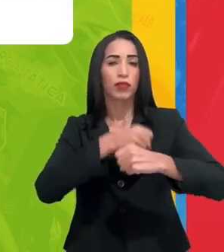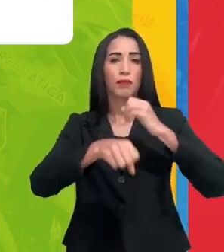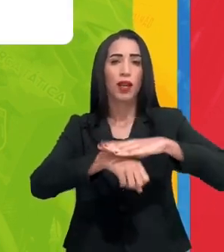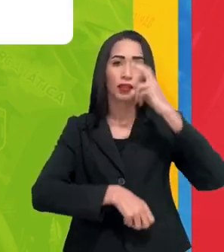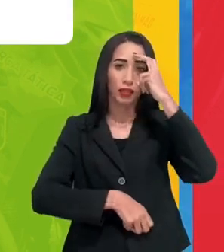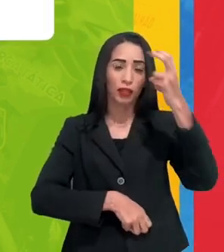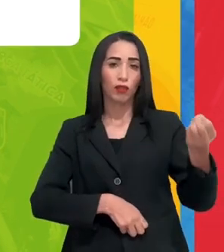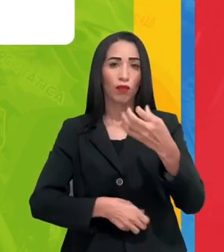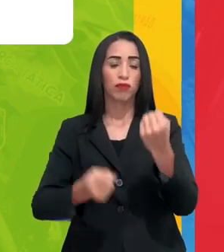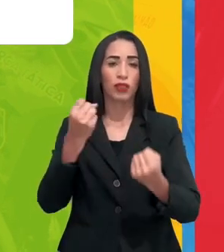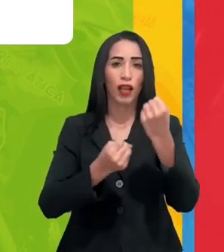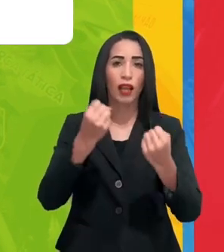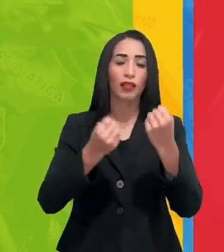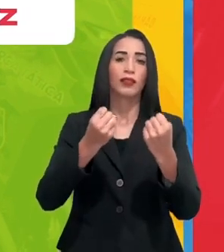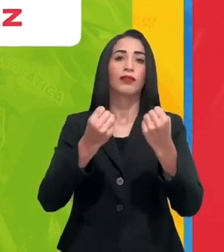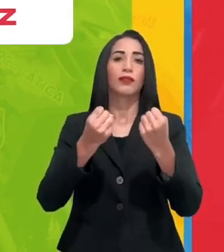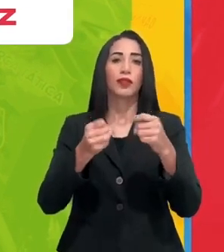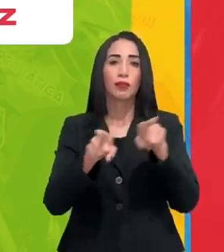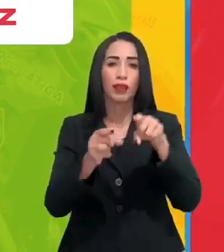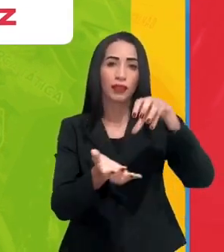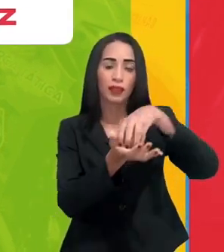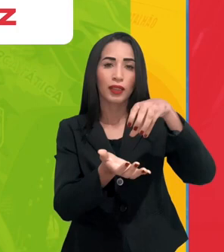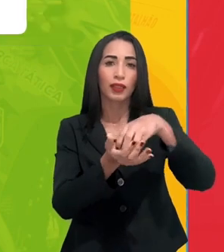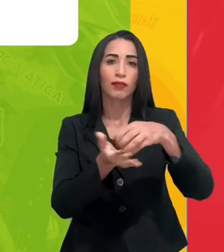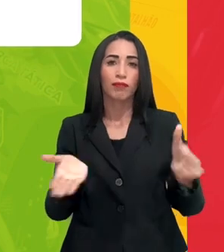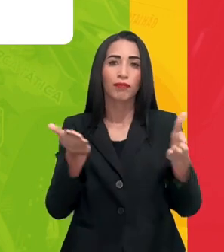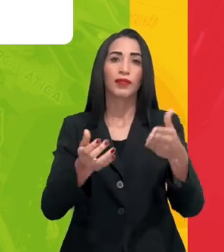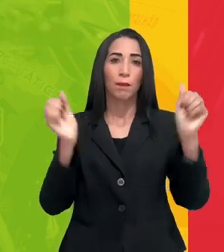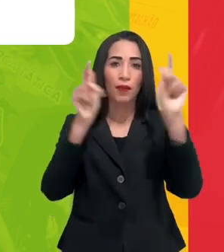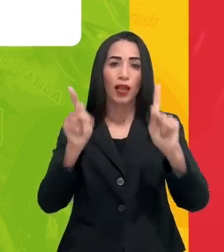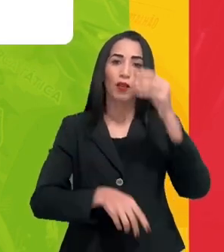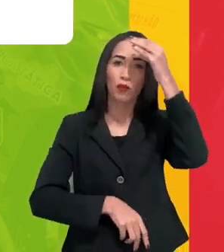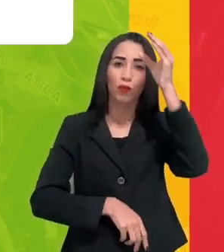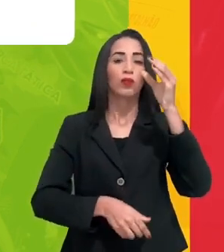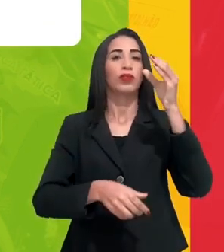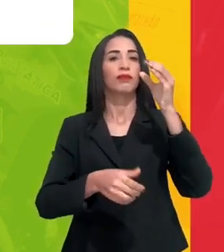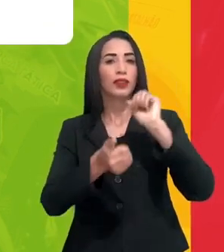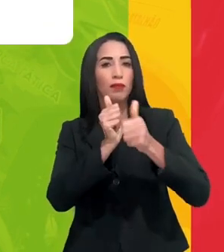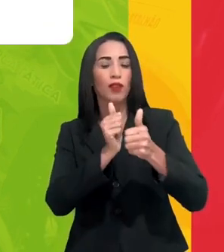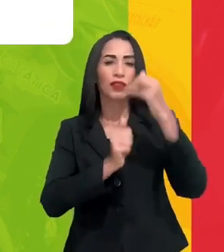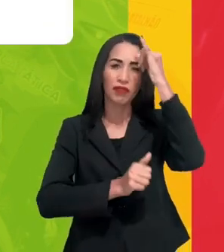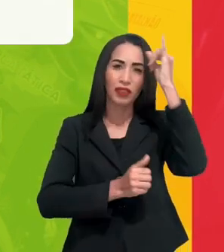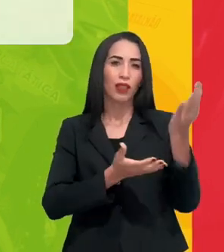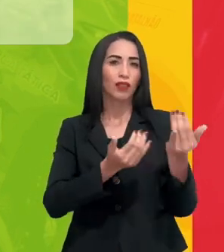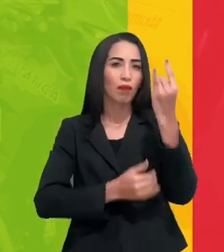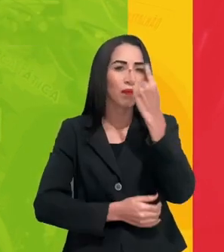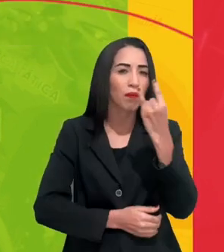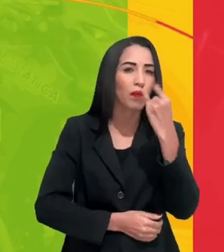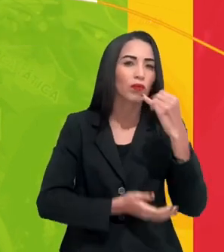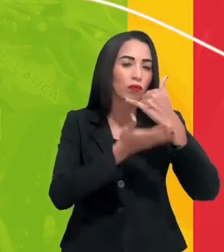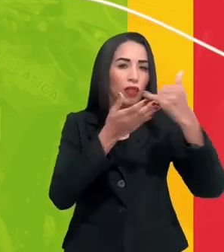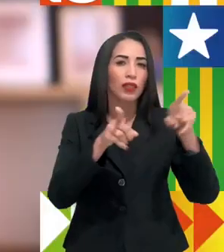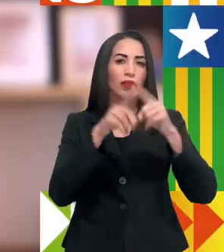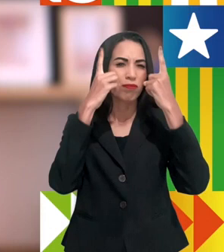equipamentos e viaturas e centros de promoção da paz. Cultura, esportes e cursos para afastar os jovens das drogas e